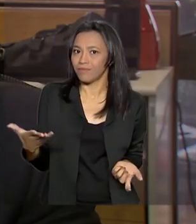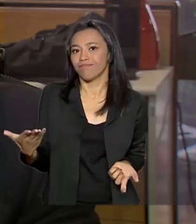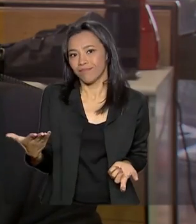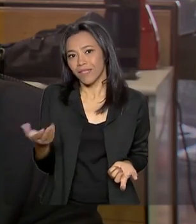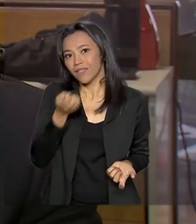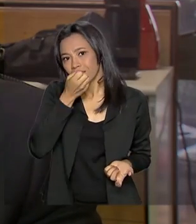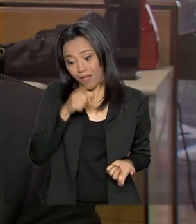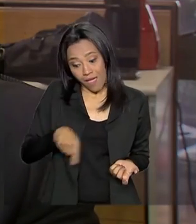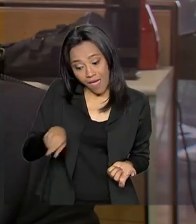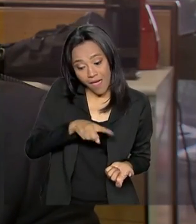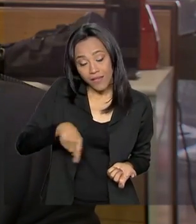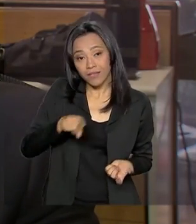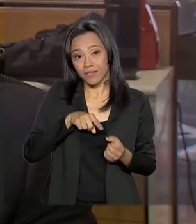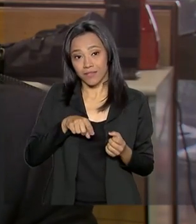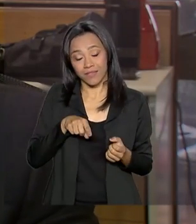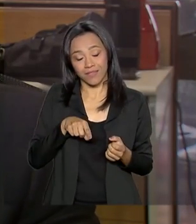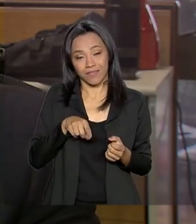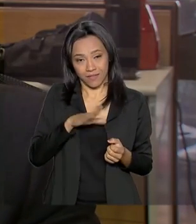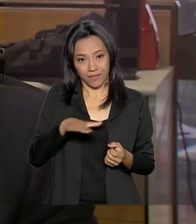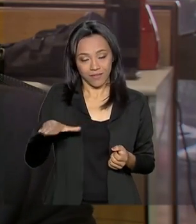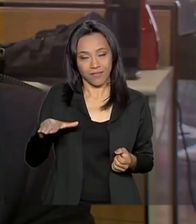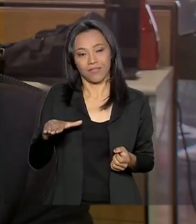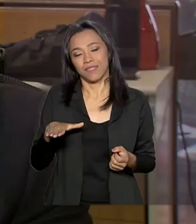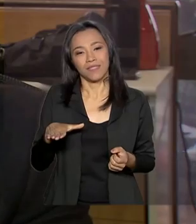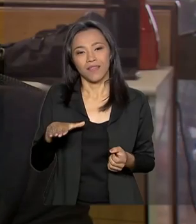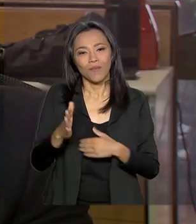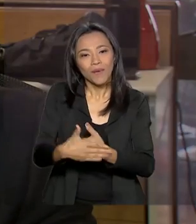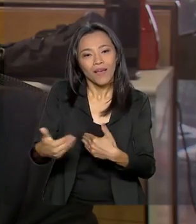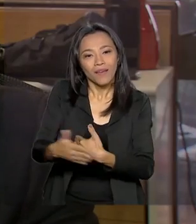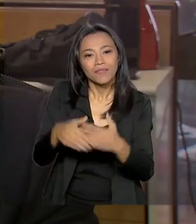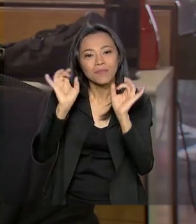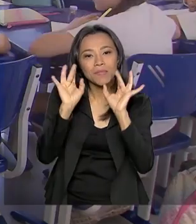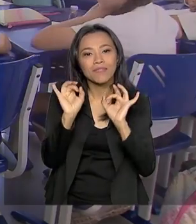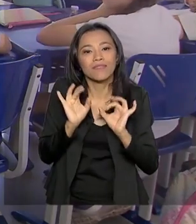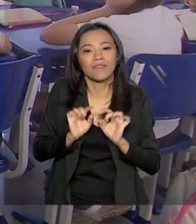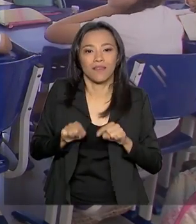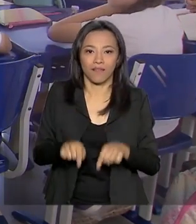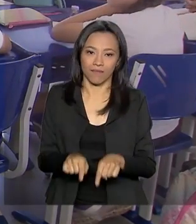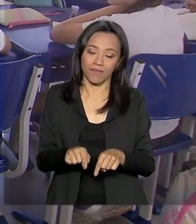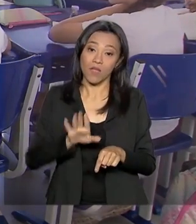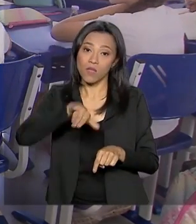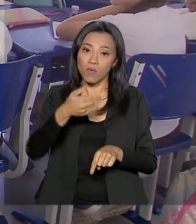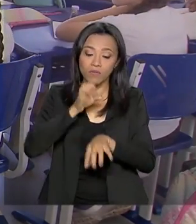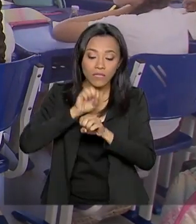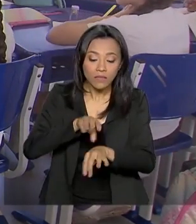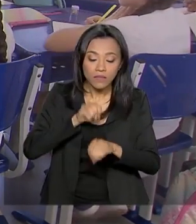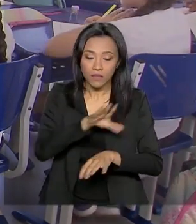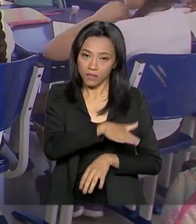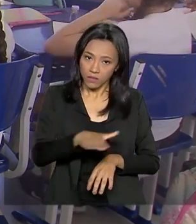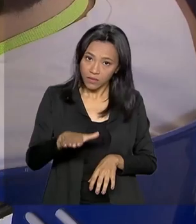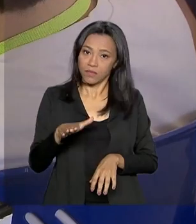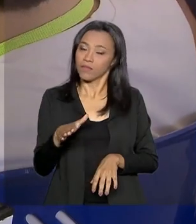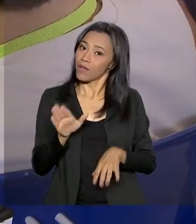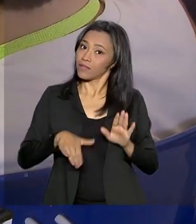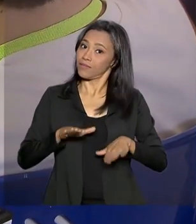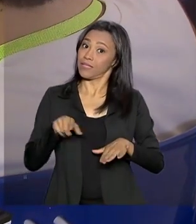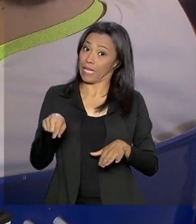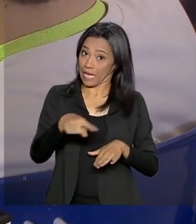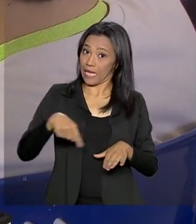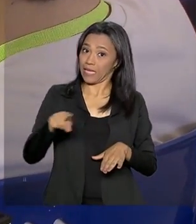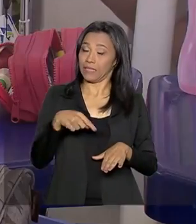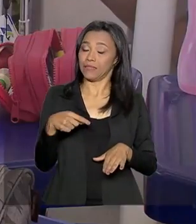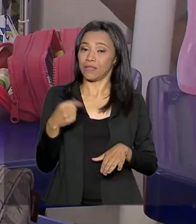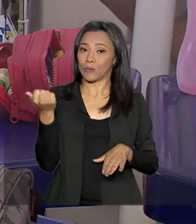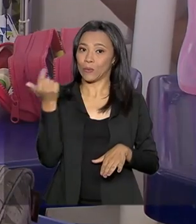é um público que a gente tem, vamos dizer, um carinho bastante especial. Quando você educa a criança, muitas vezes eles acabam